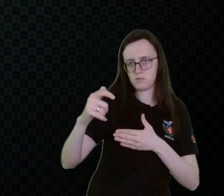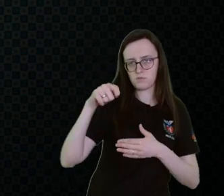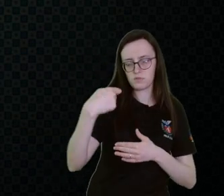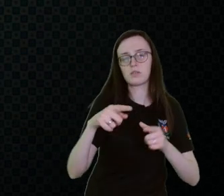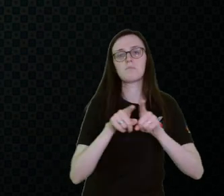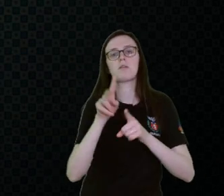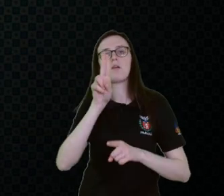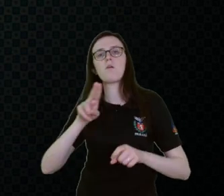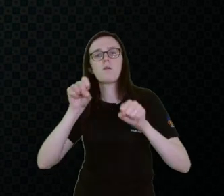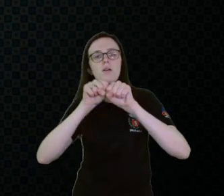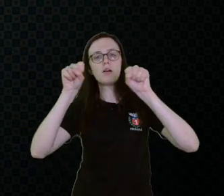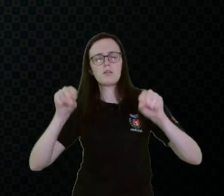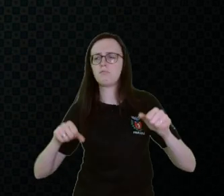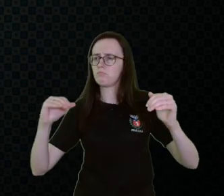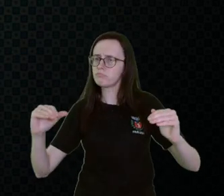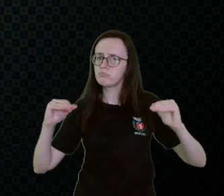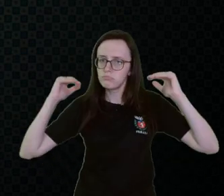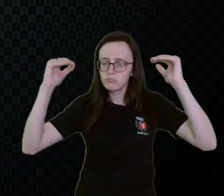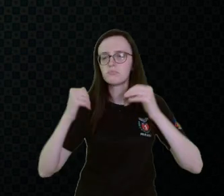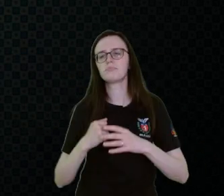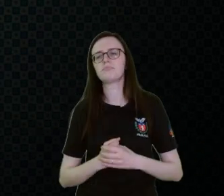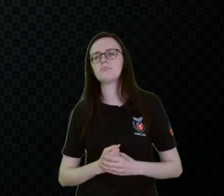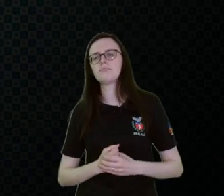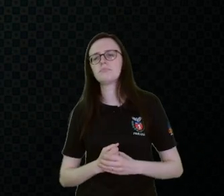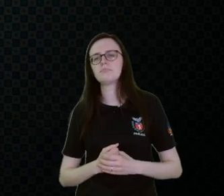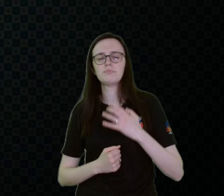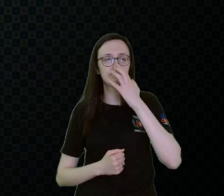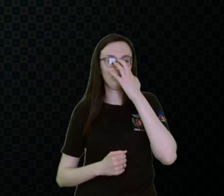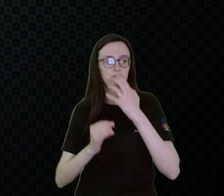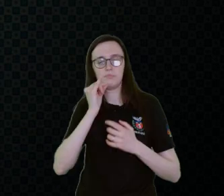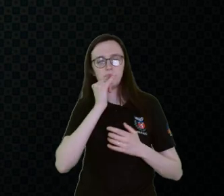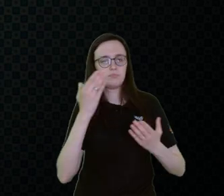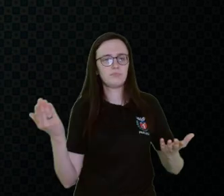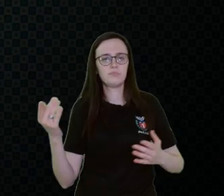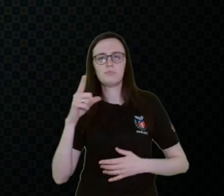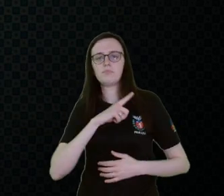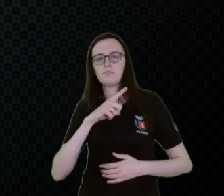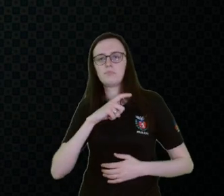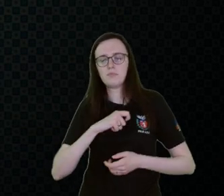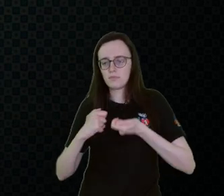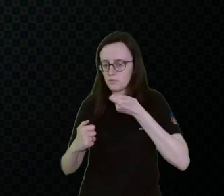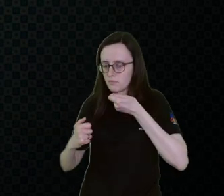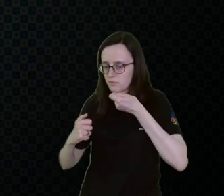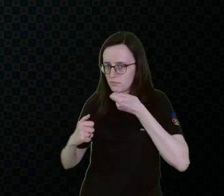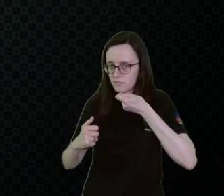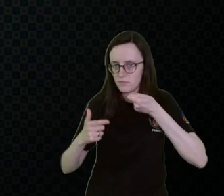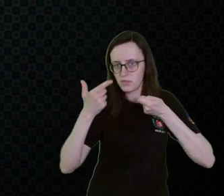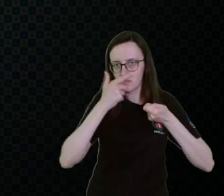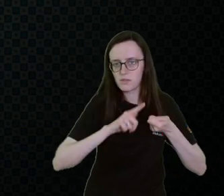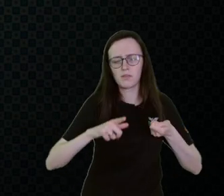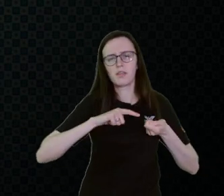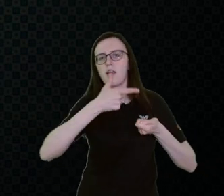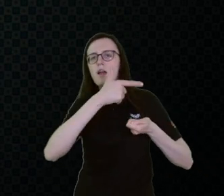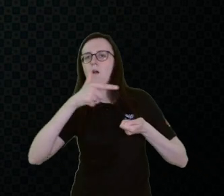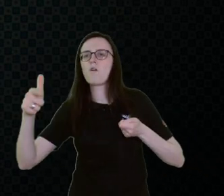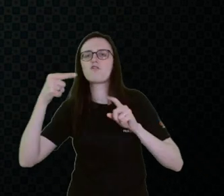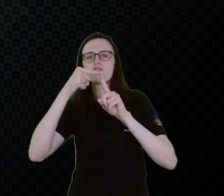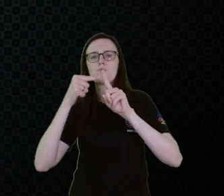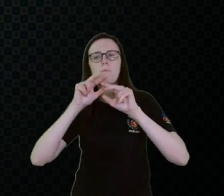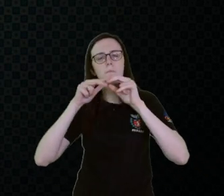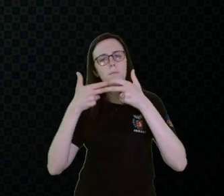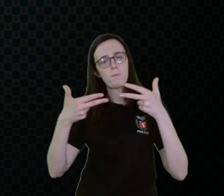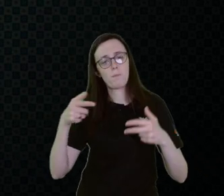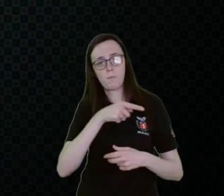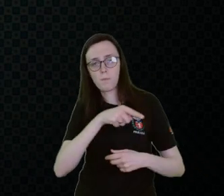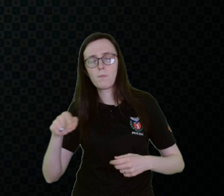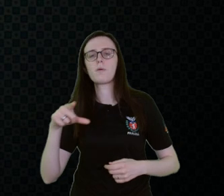até o uso de sistemas certificados, como o de leitura ocular, por exemplo, o TOB. Então, tem muitas questões.